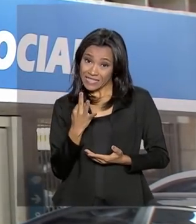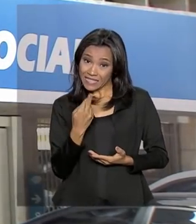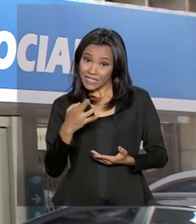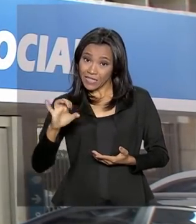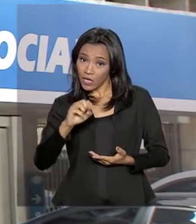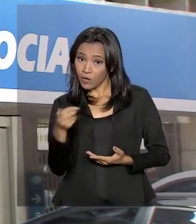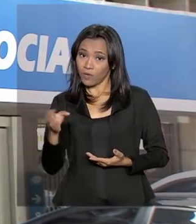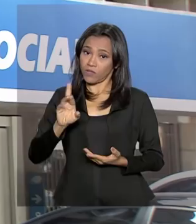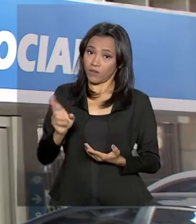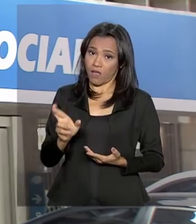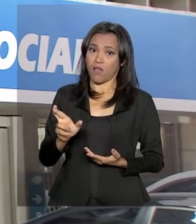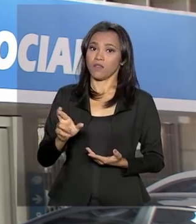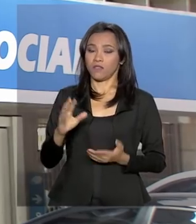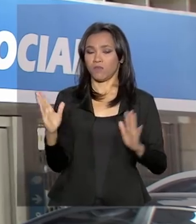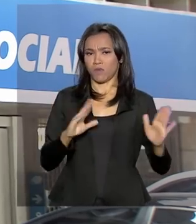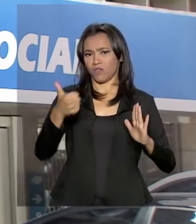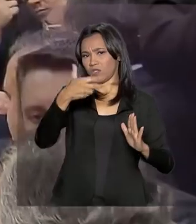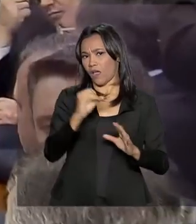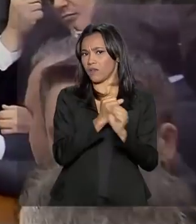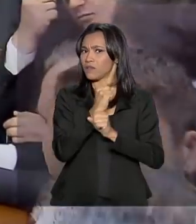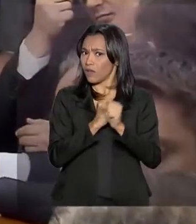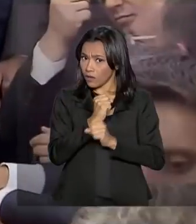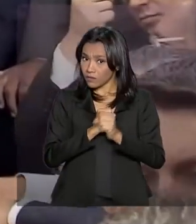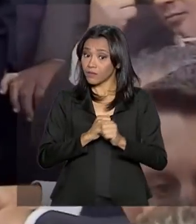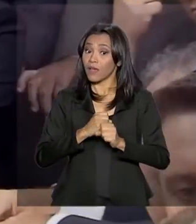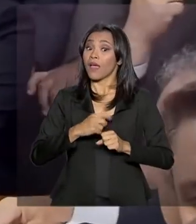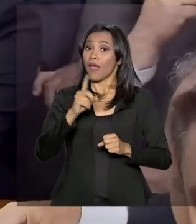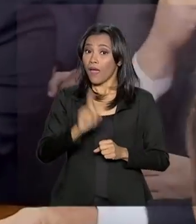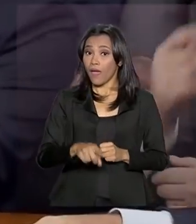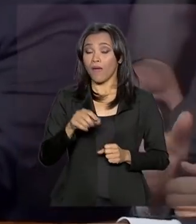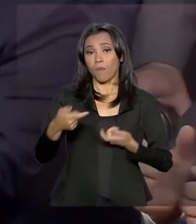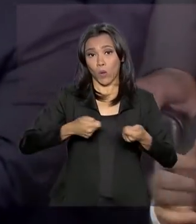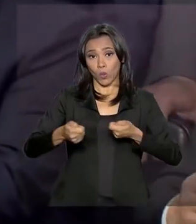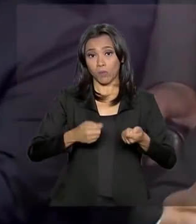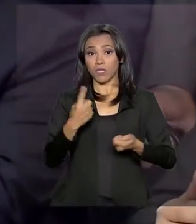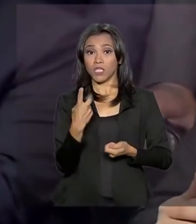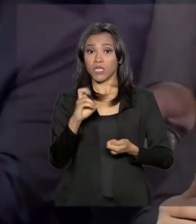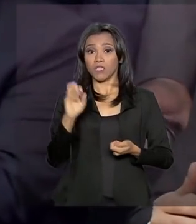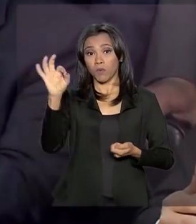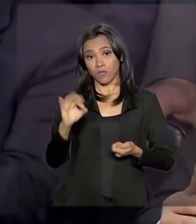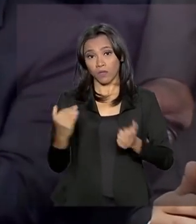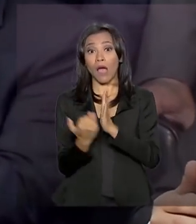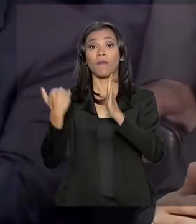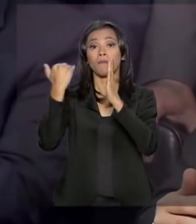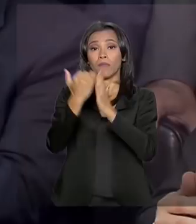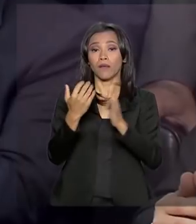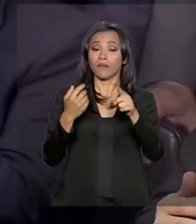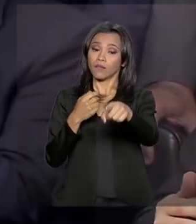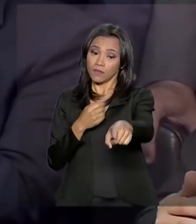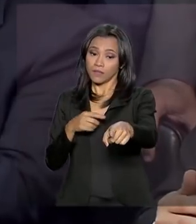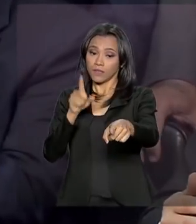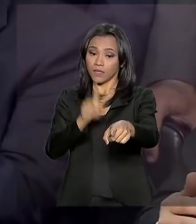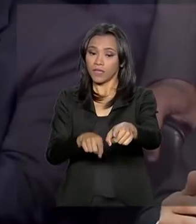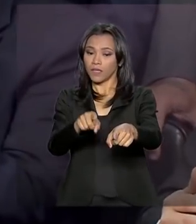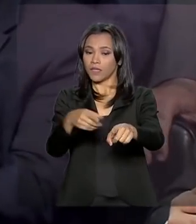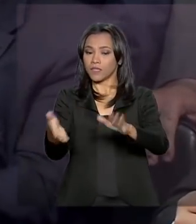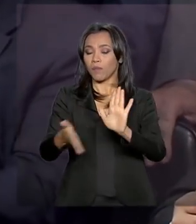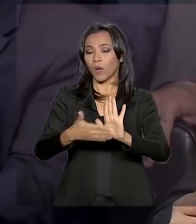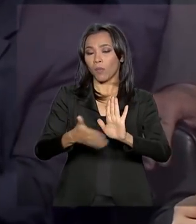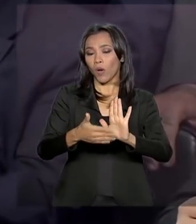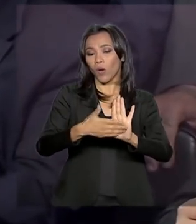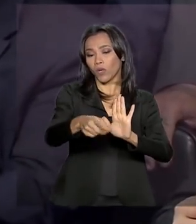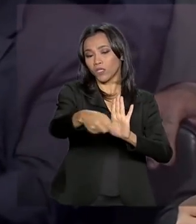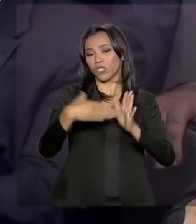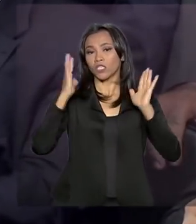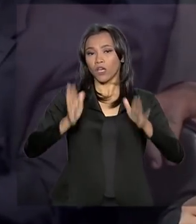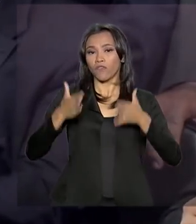O número é 15% maior que o divulgado inicialmente quando o texto da proposta de emenda à Constituição foi apresentado